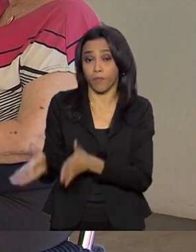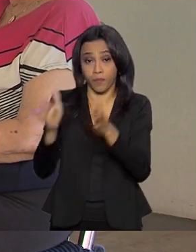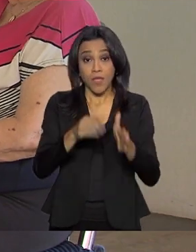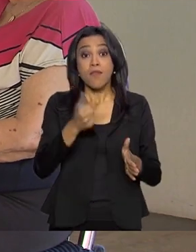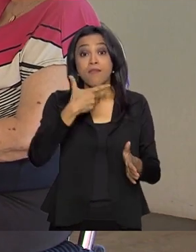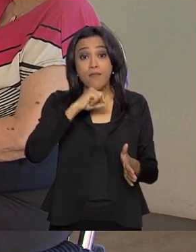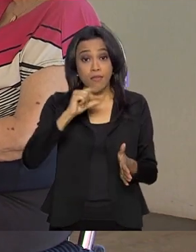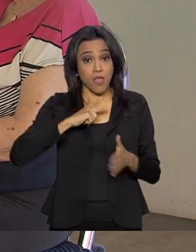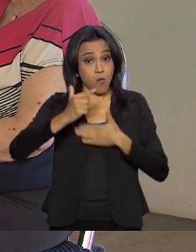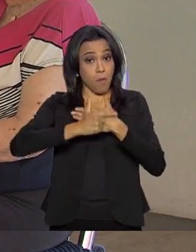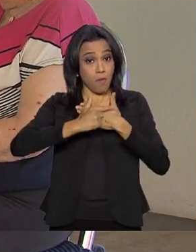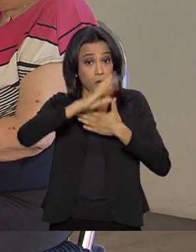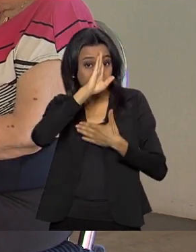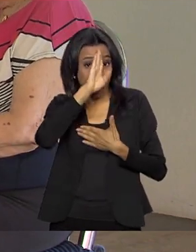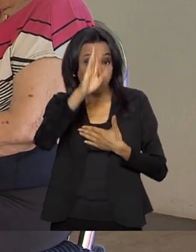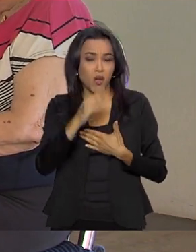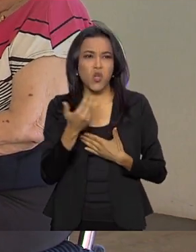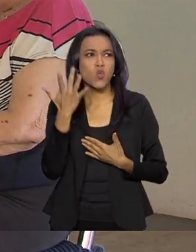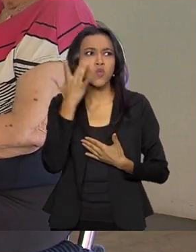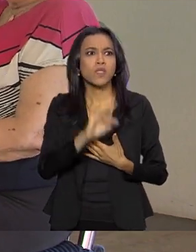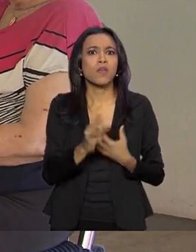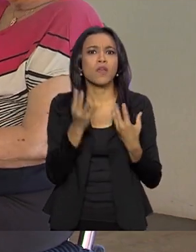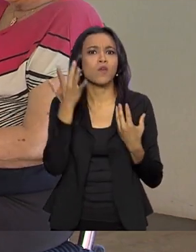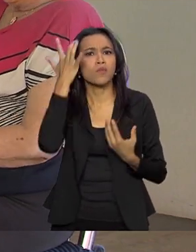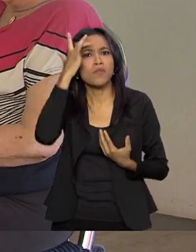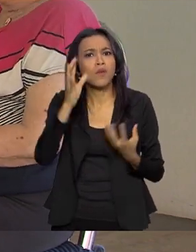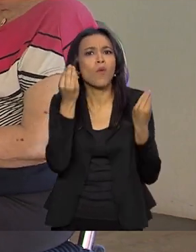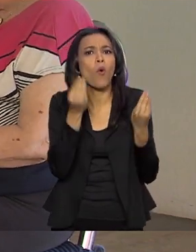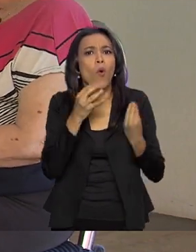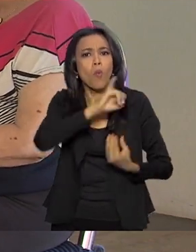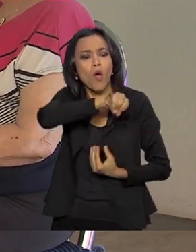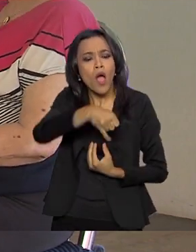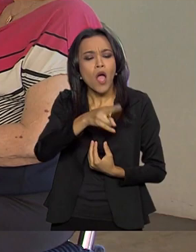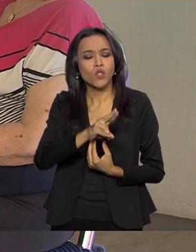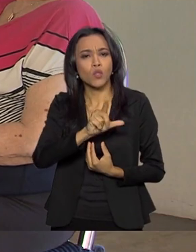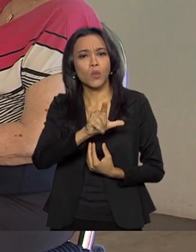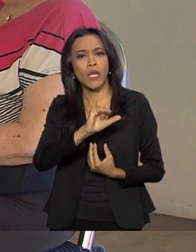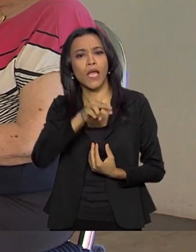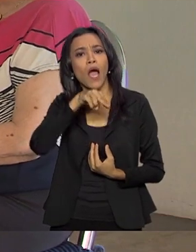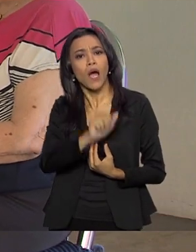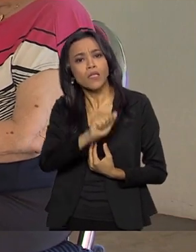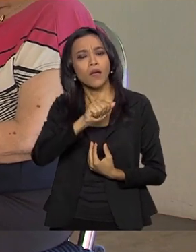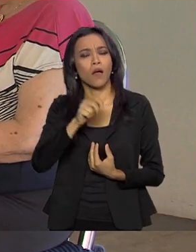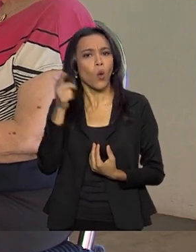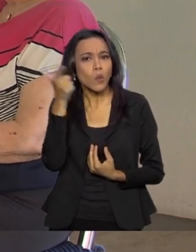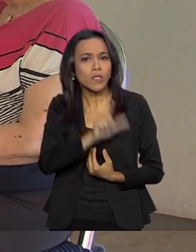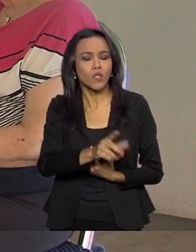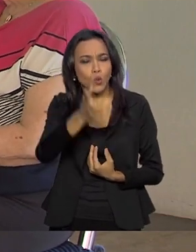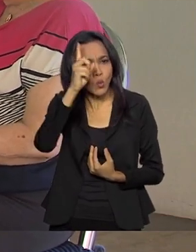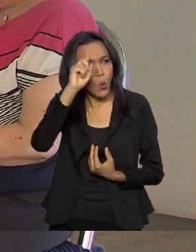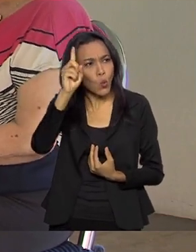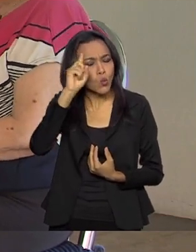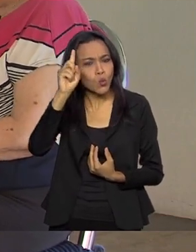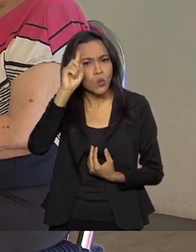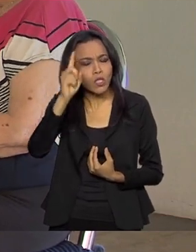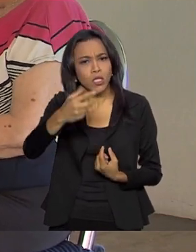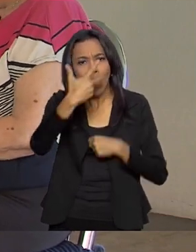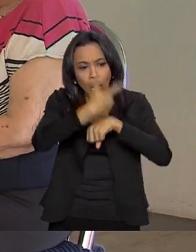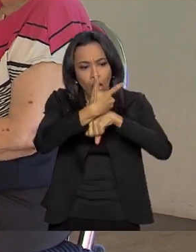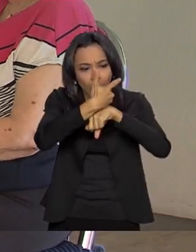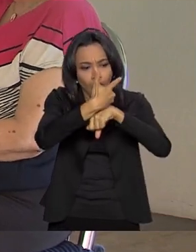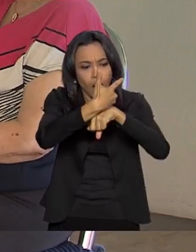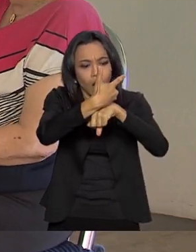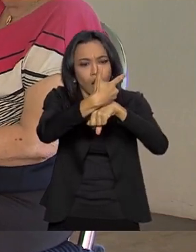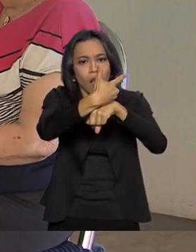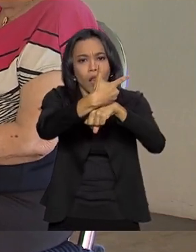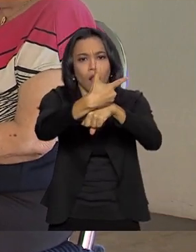não sei como que a Juliana consegue, porque ela está todo dia gravando o dia inteiro e